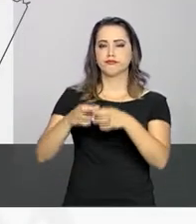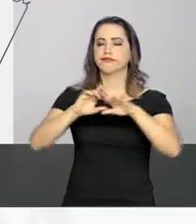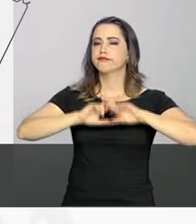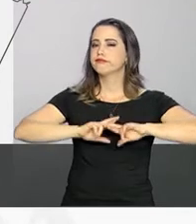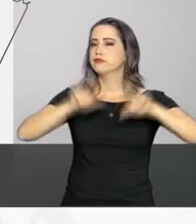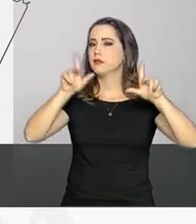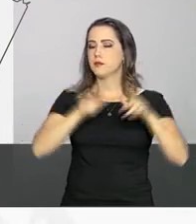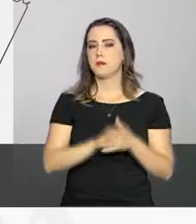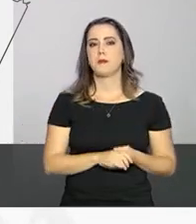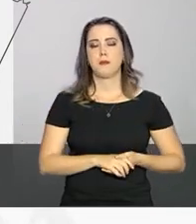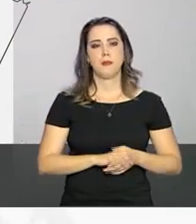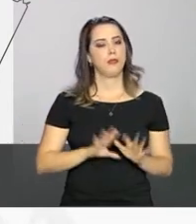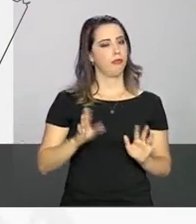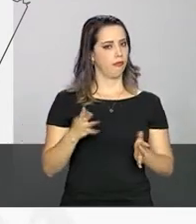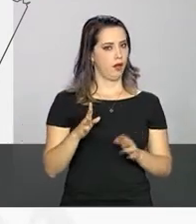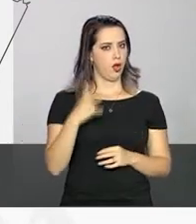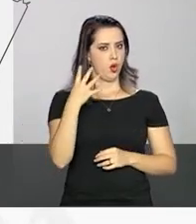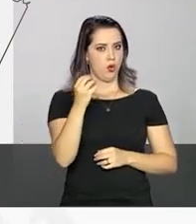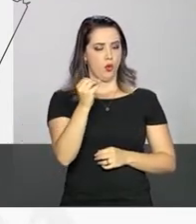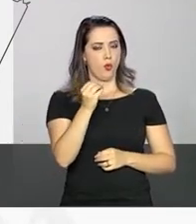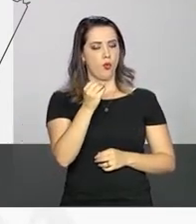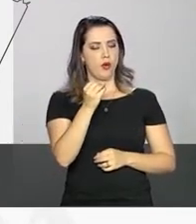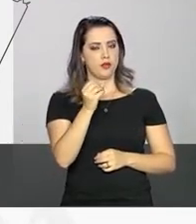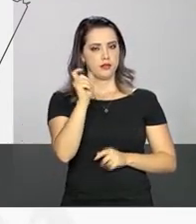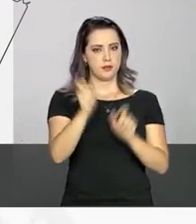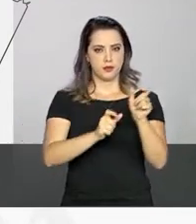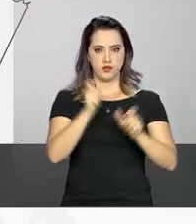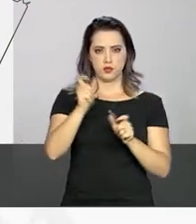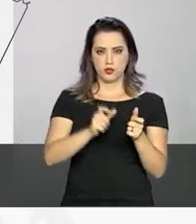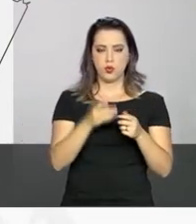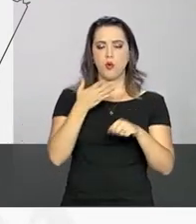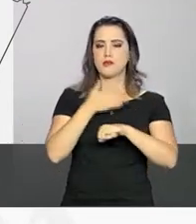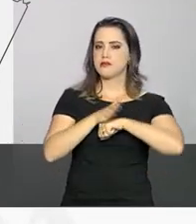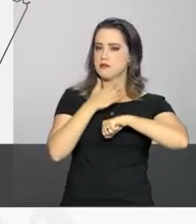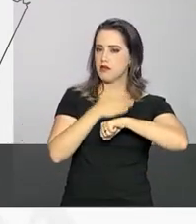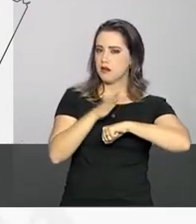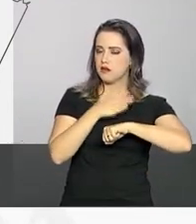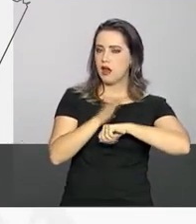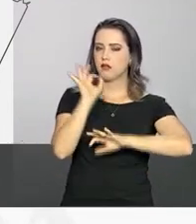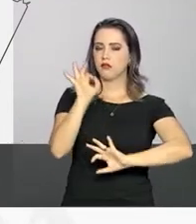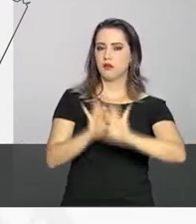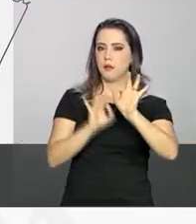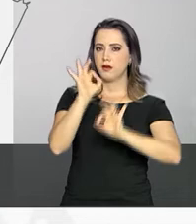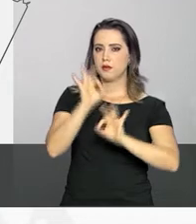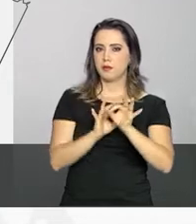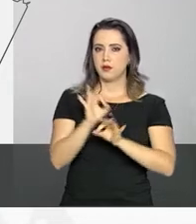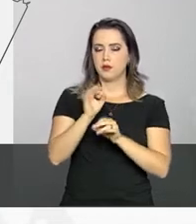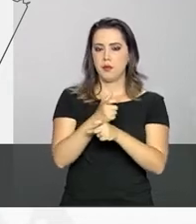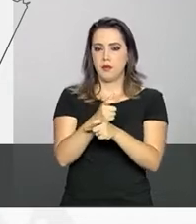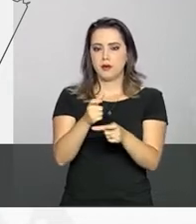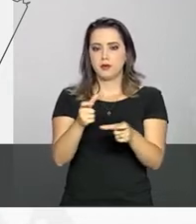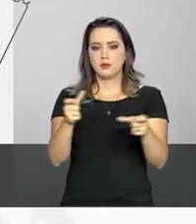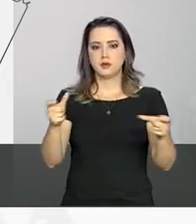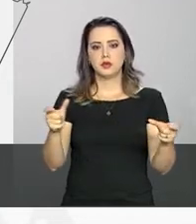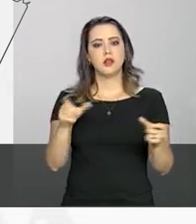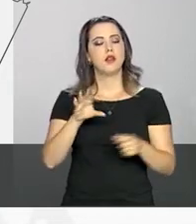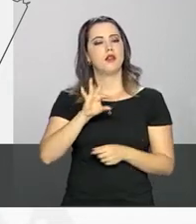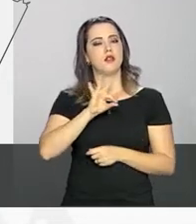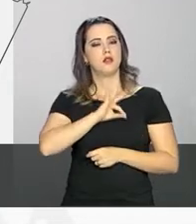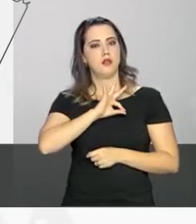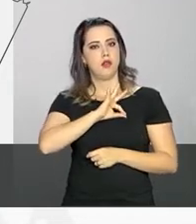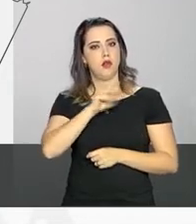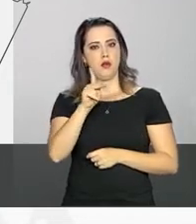Aproximadamente 40 homens da Força Nacional estão sendo treinados e preparados para ampliar os quadros da Polícia Federal